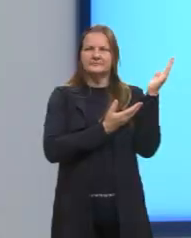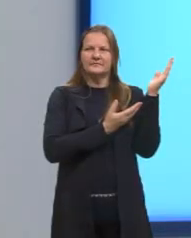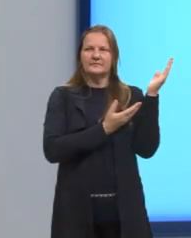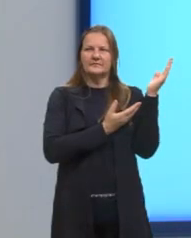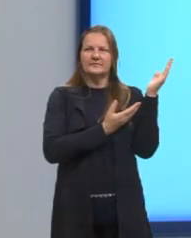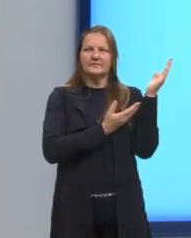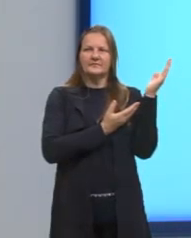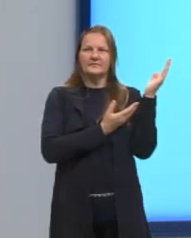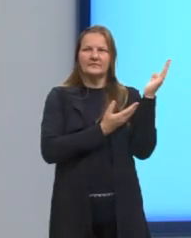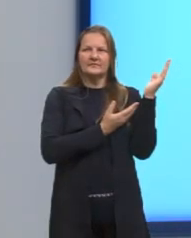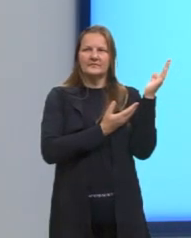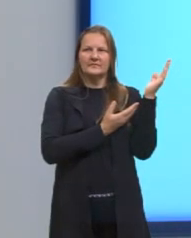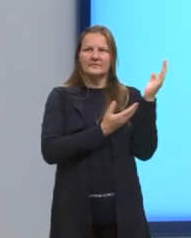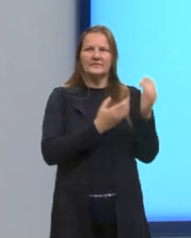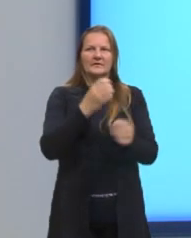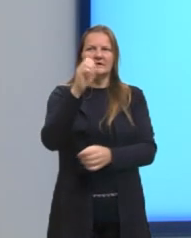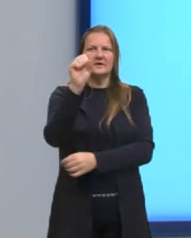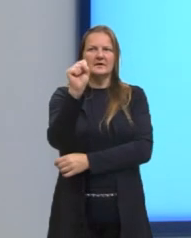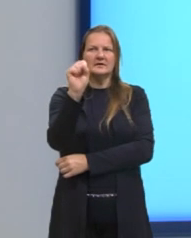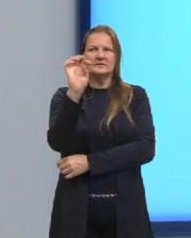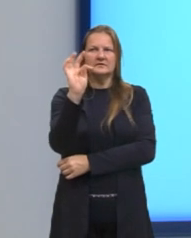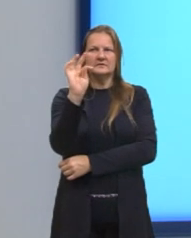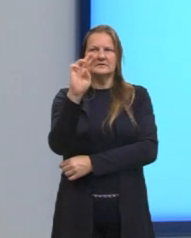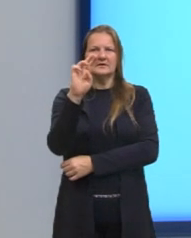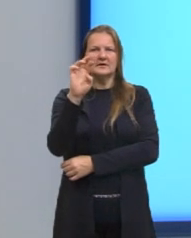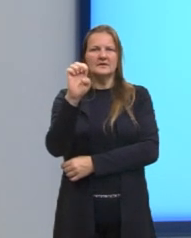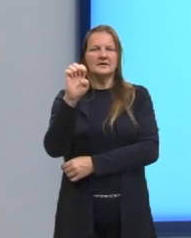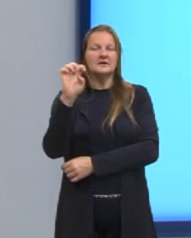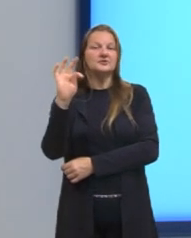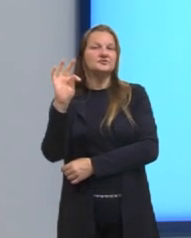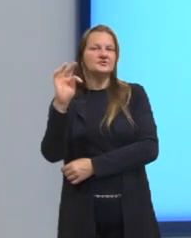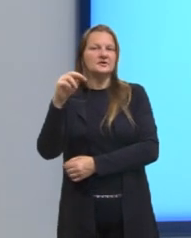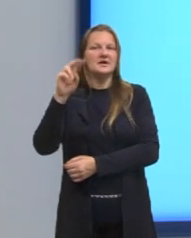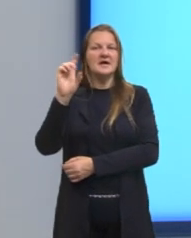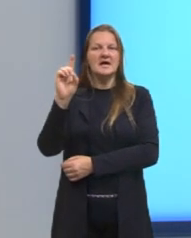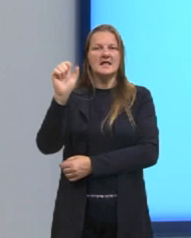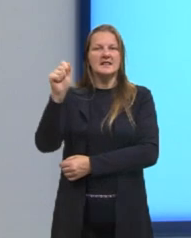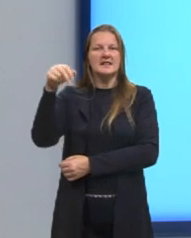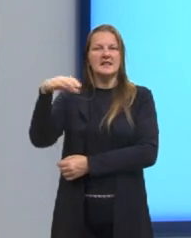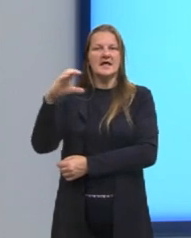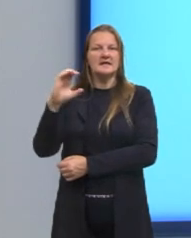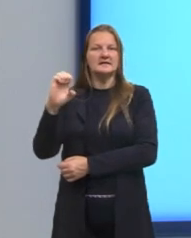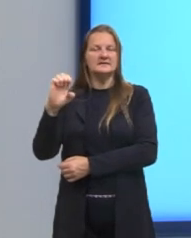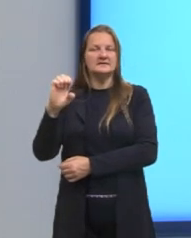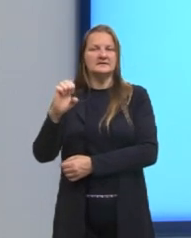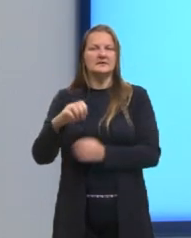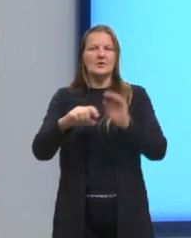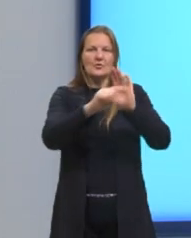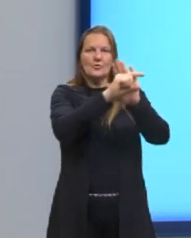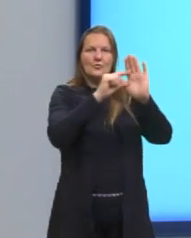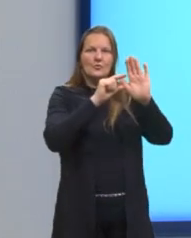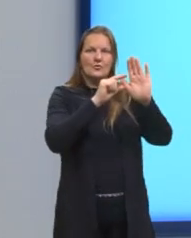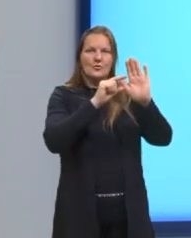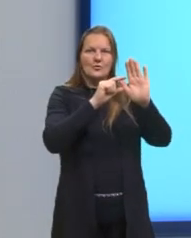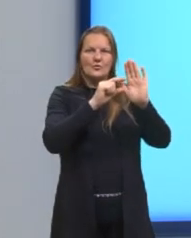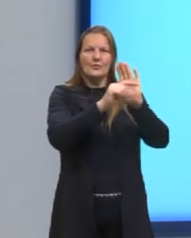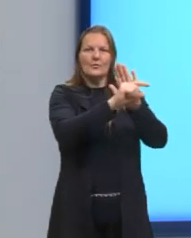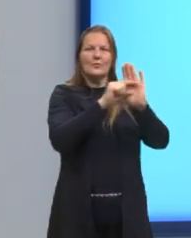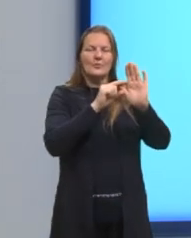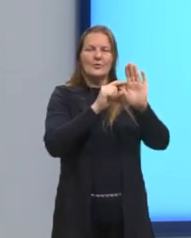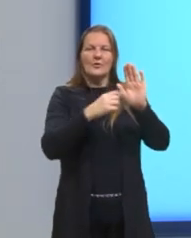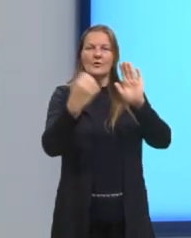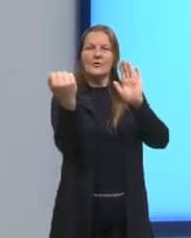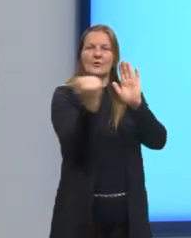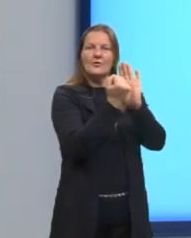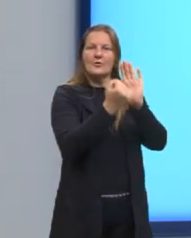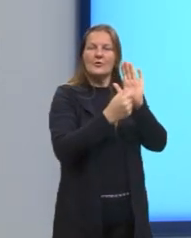esqueci de falar do street dance. O que é o street dance? Vocês sabiam que o street dance é um rótulo que os americanos criaram para identificar